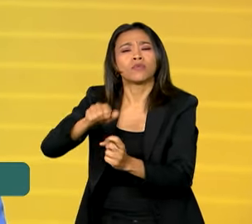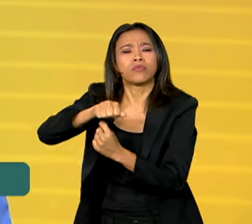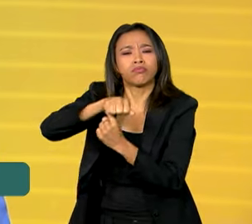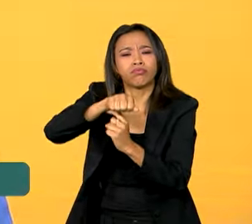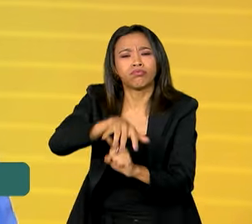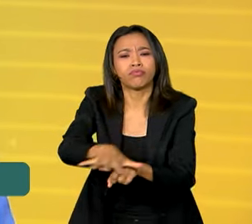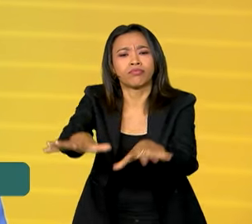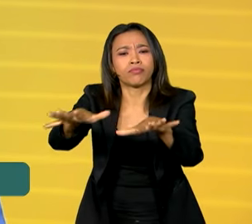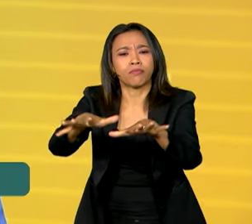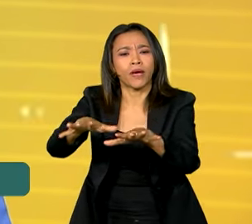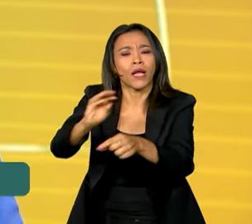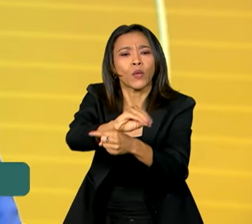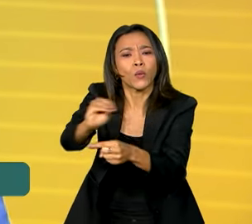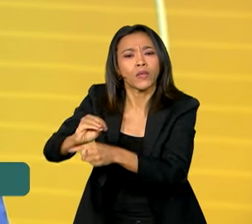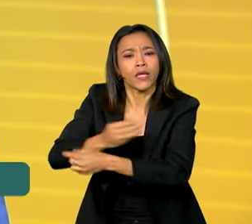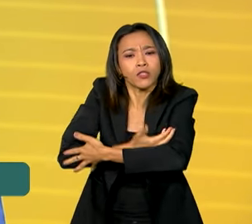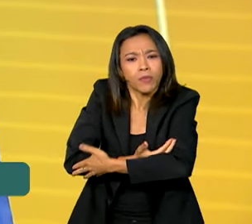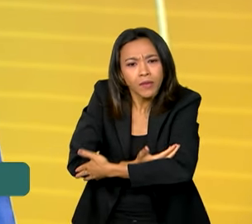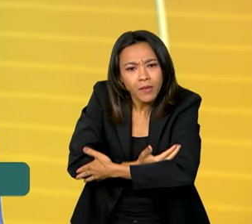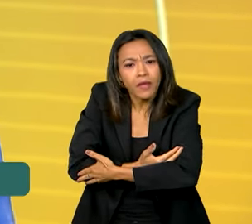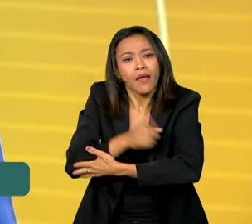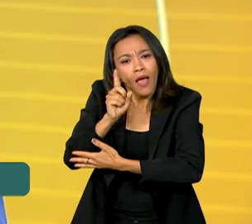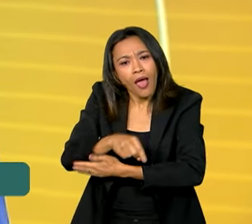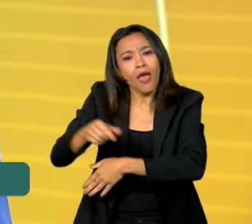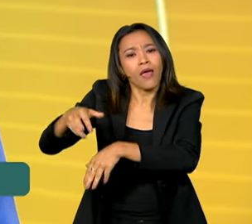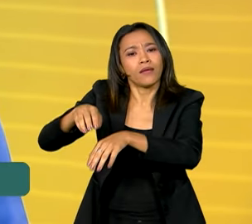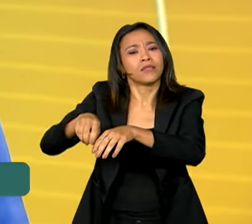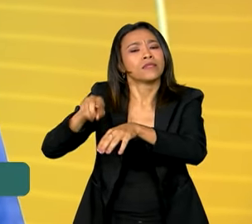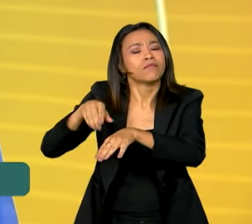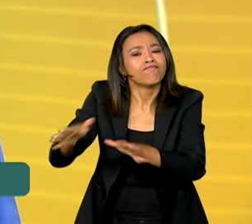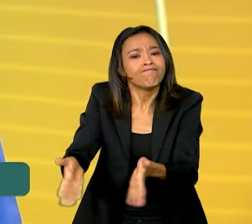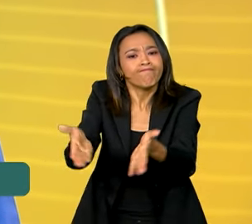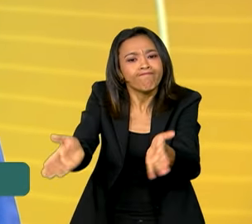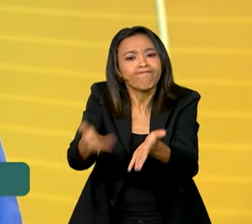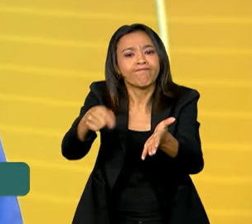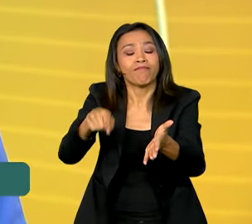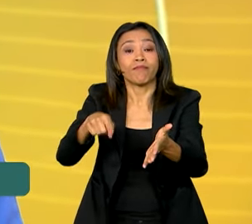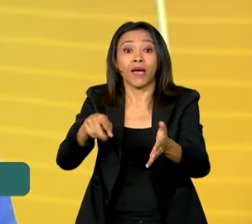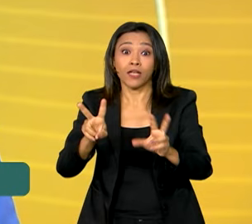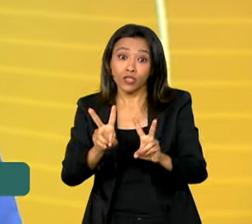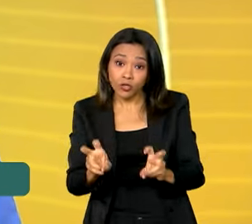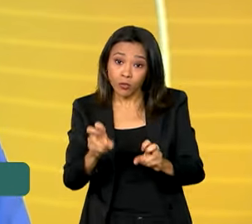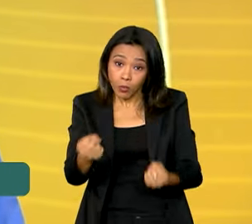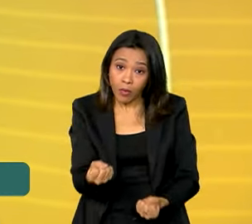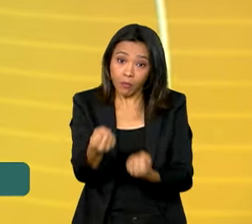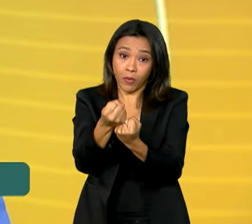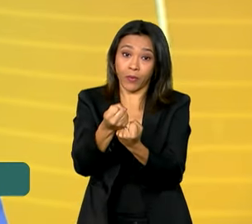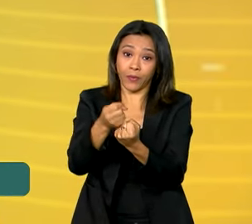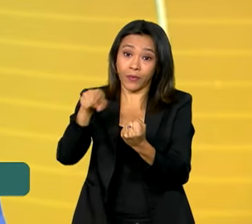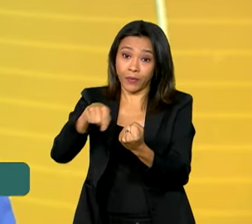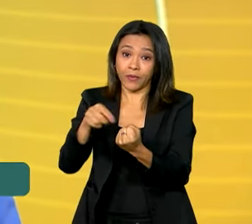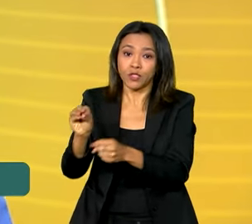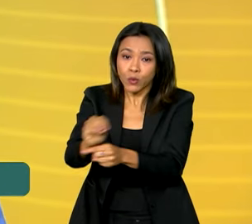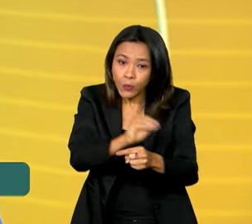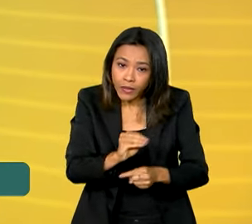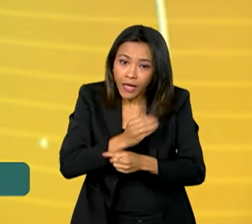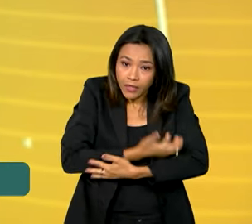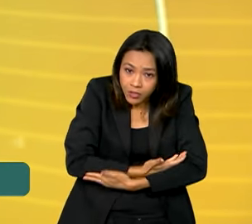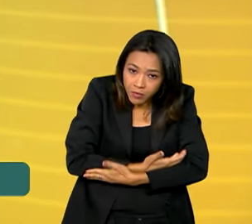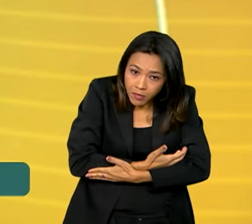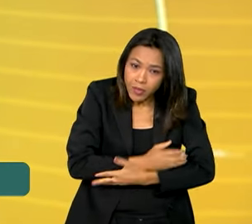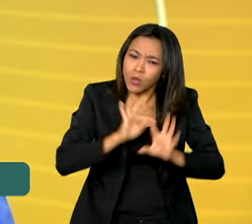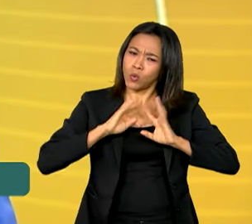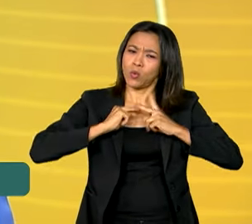e bebês. Esta rede é uma iniciativa do governo brasileiro de atualização da rede Segonha para promover um modelo de cuidado